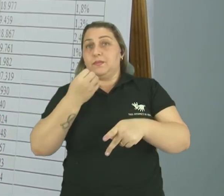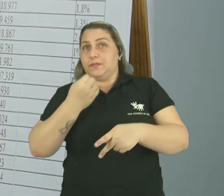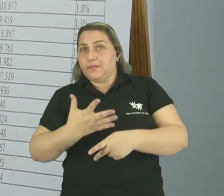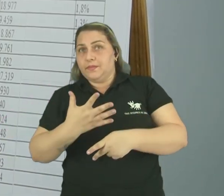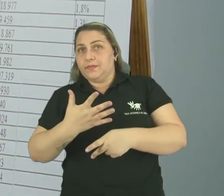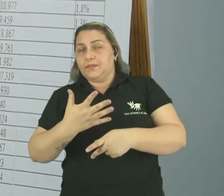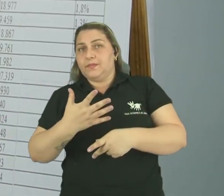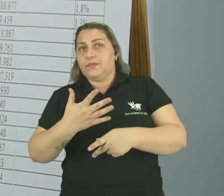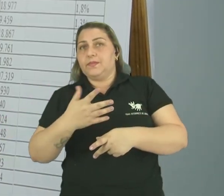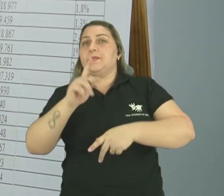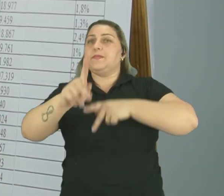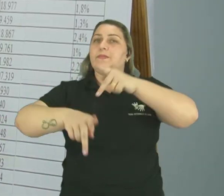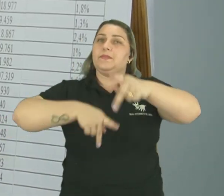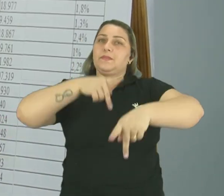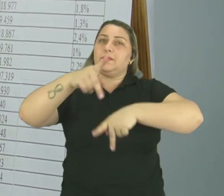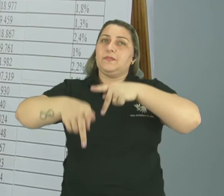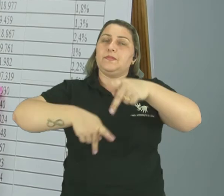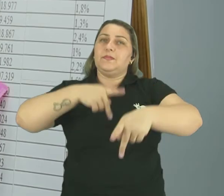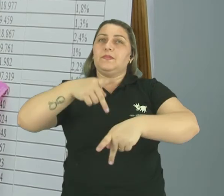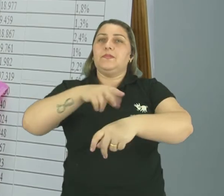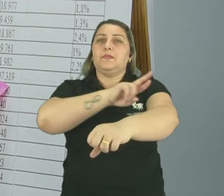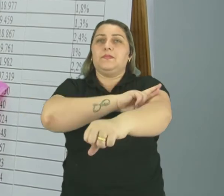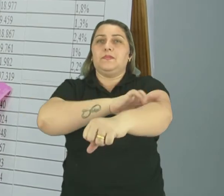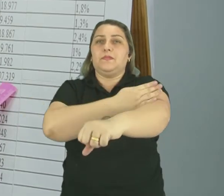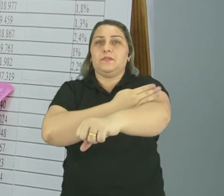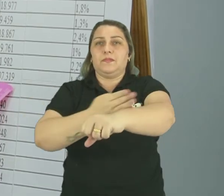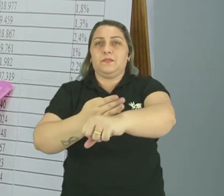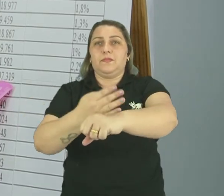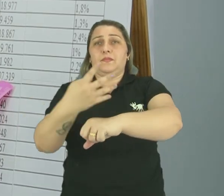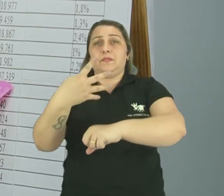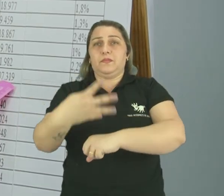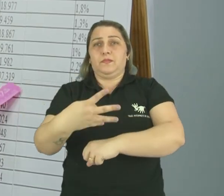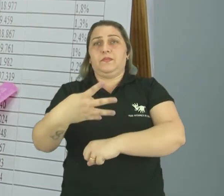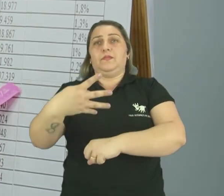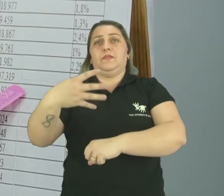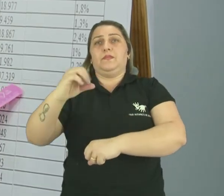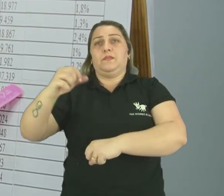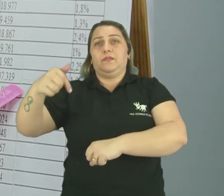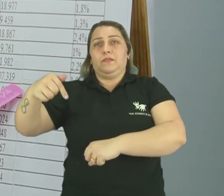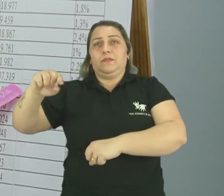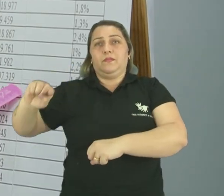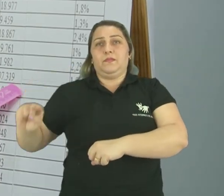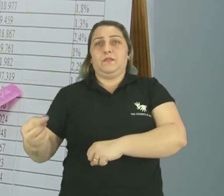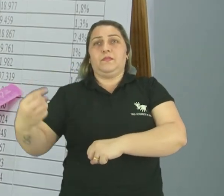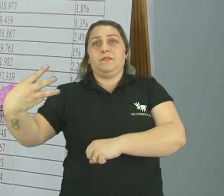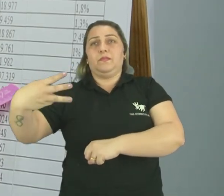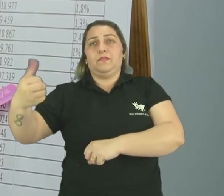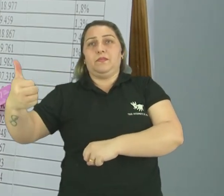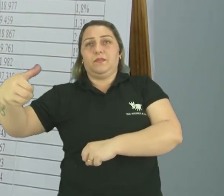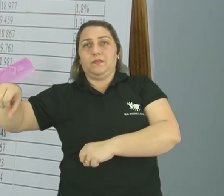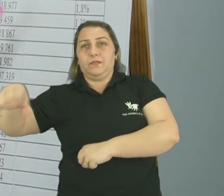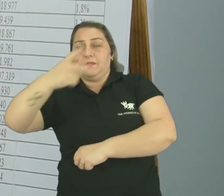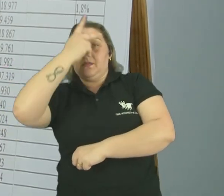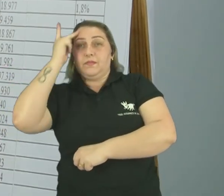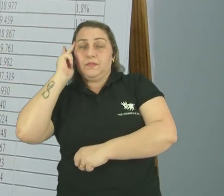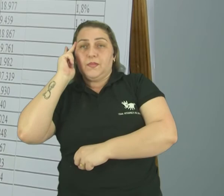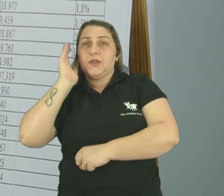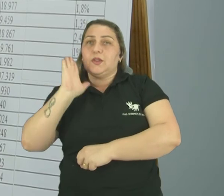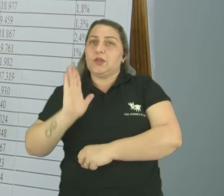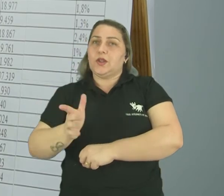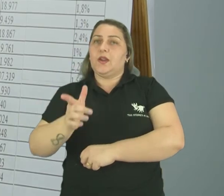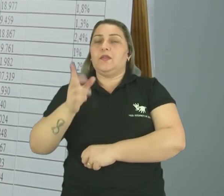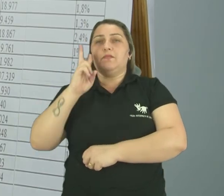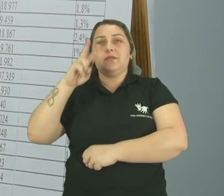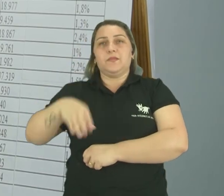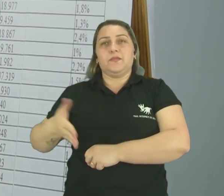A população De Rio Branco 407,319 E como já vimos